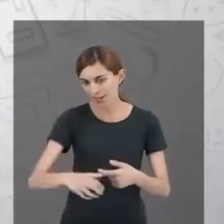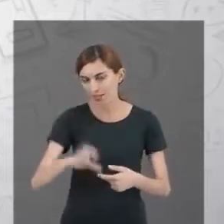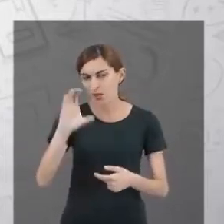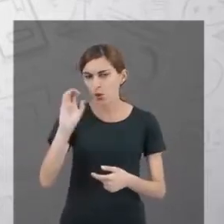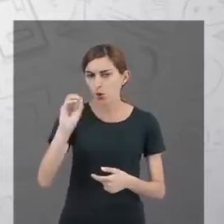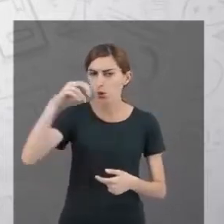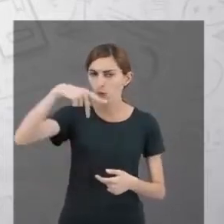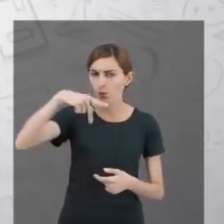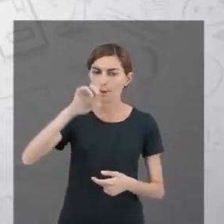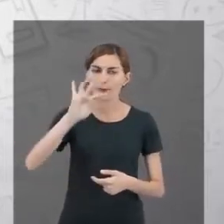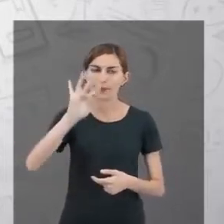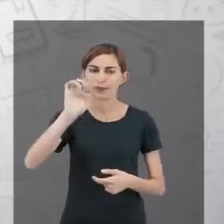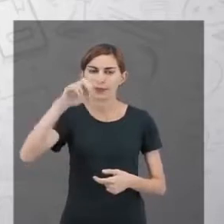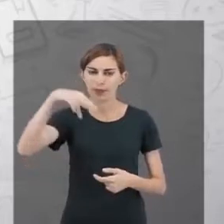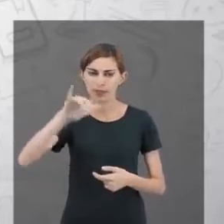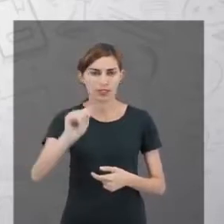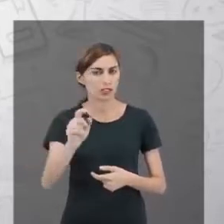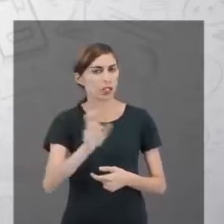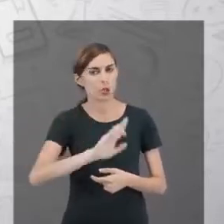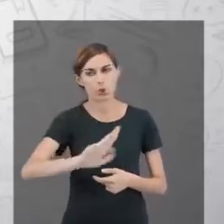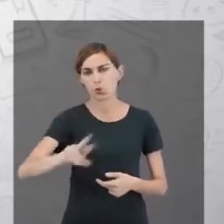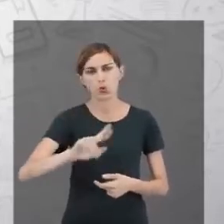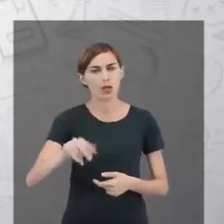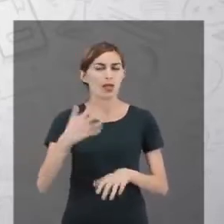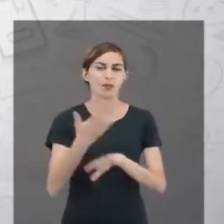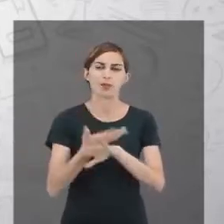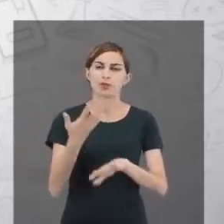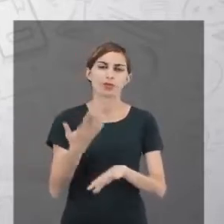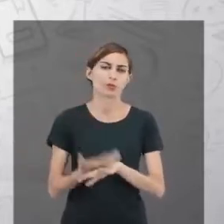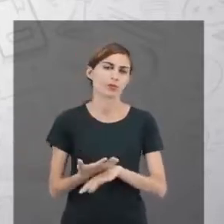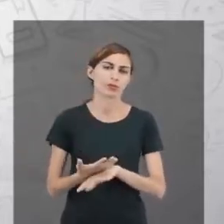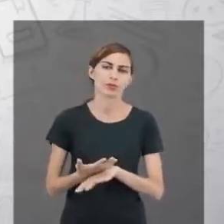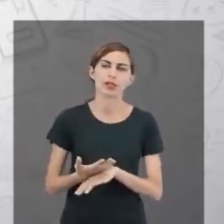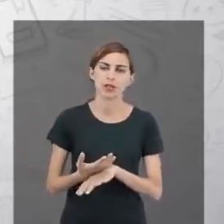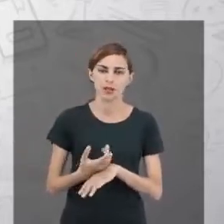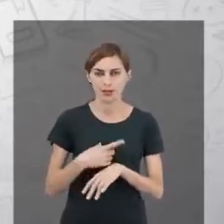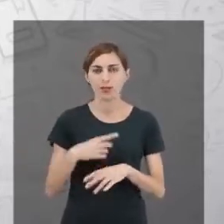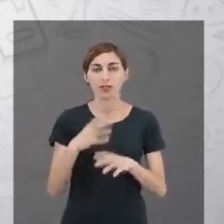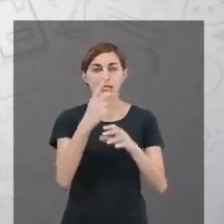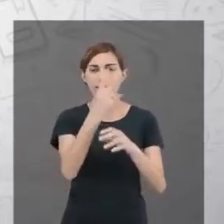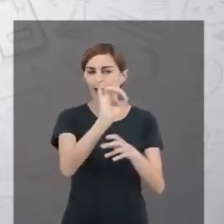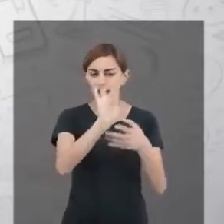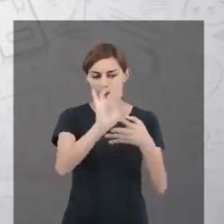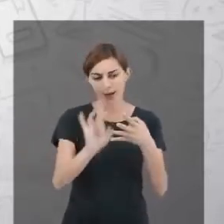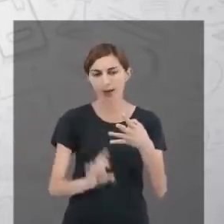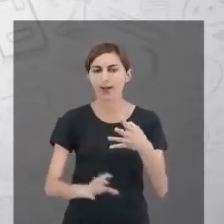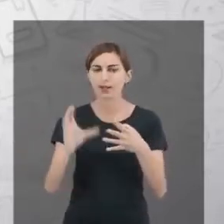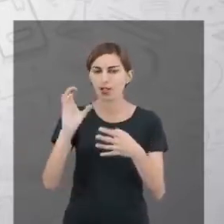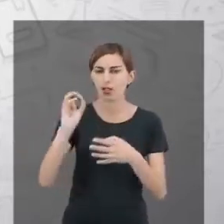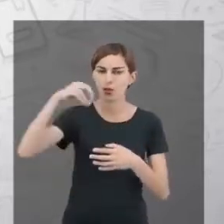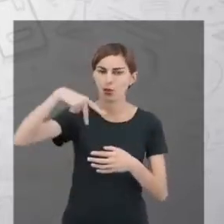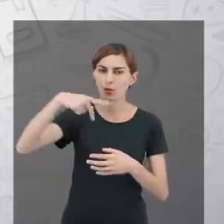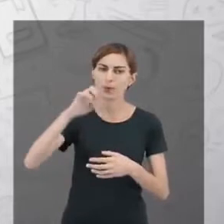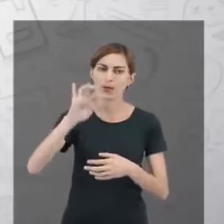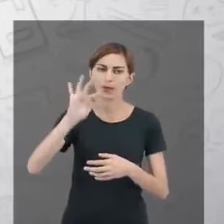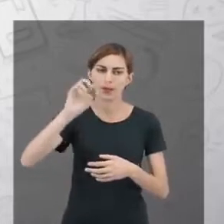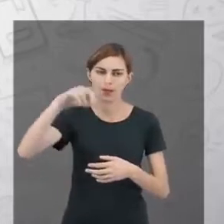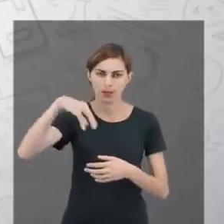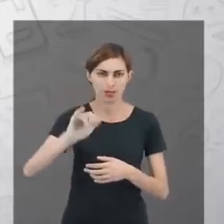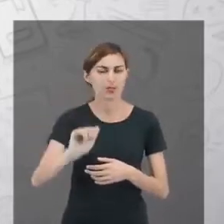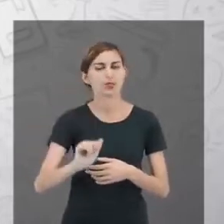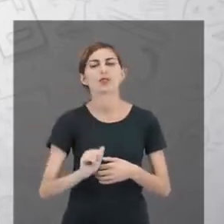é por disciplina. Mesmo você fazendo a avaliação de disciplina, você fica com nota em cada competência, ok?